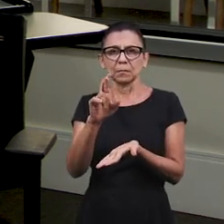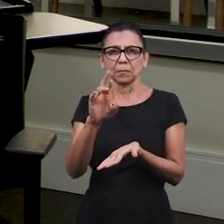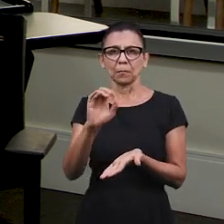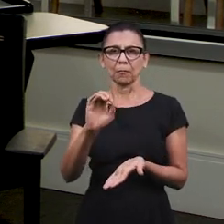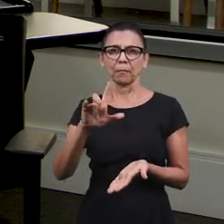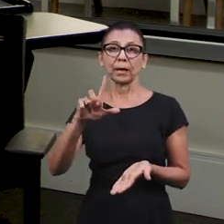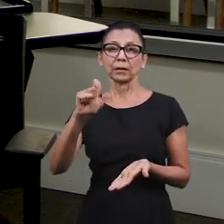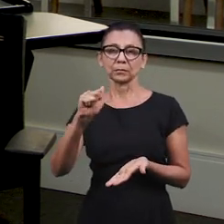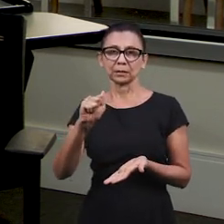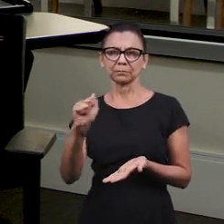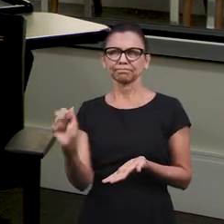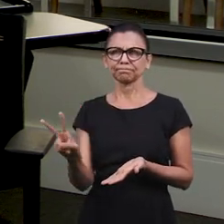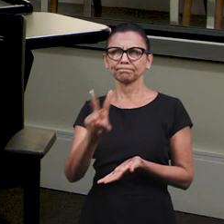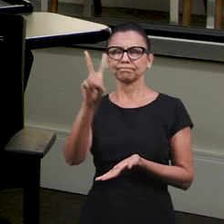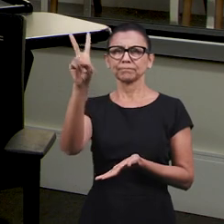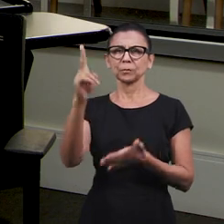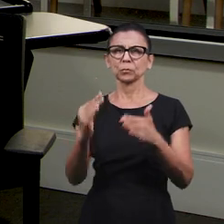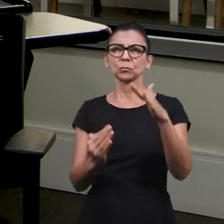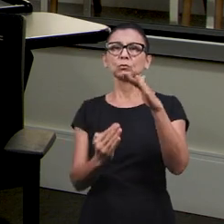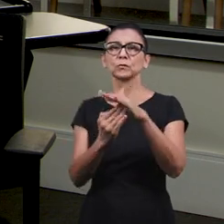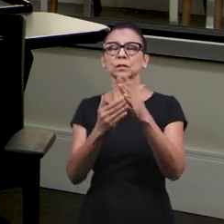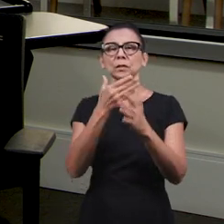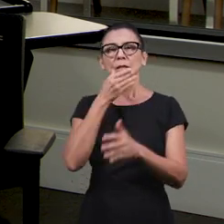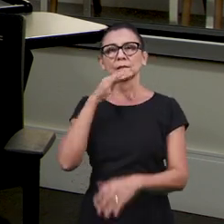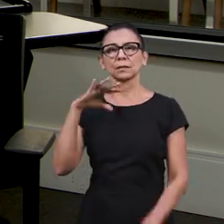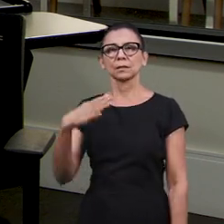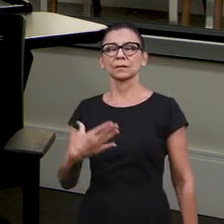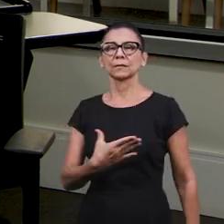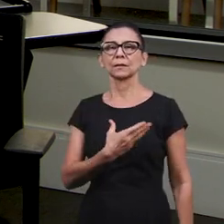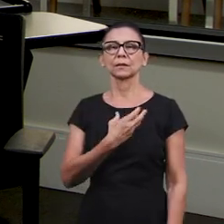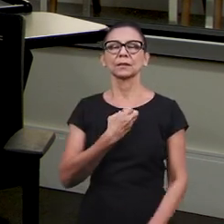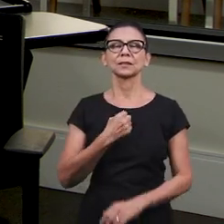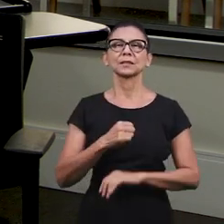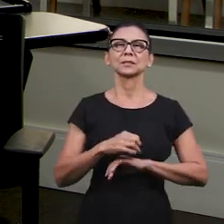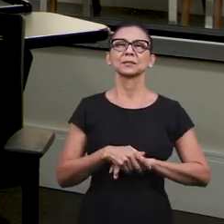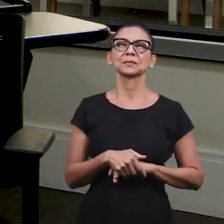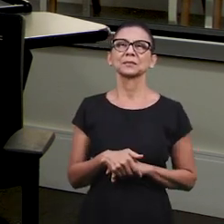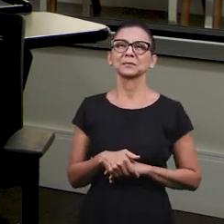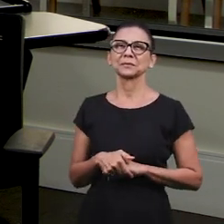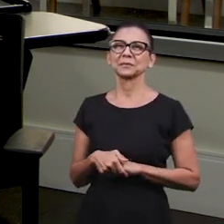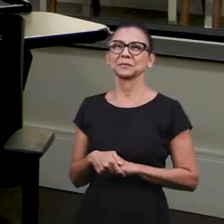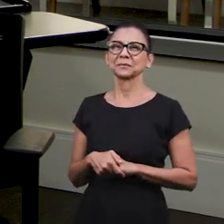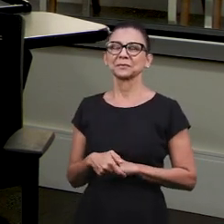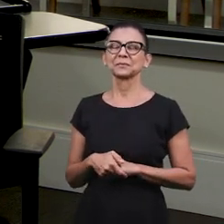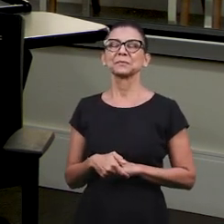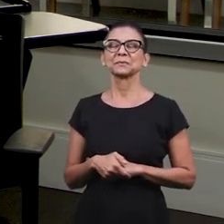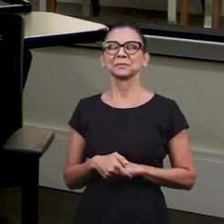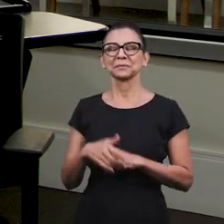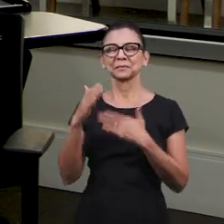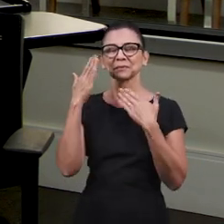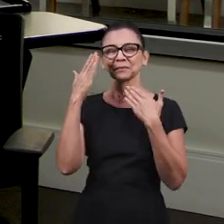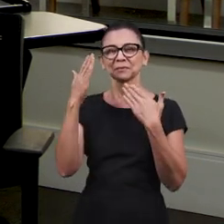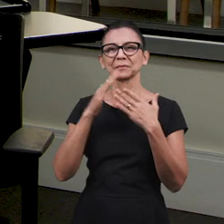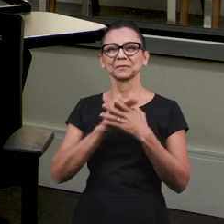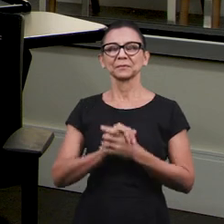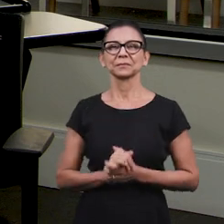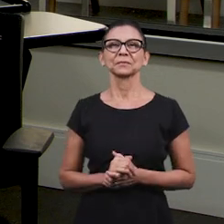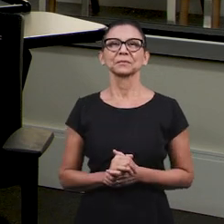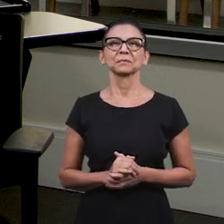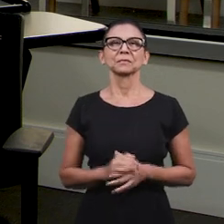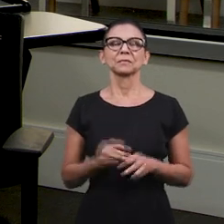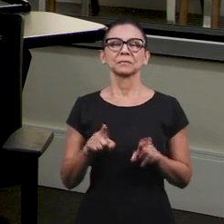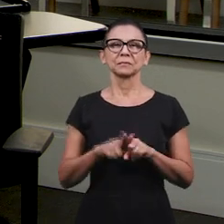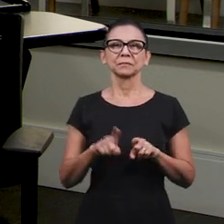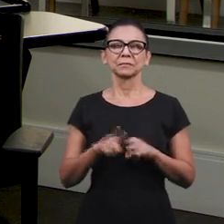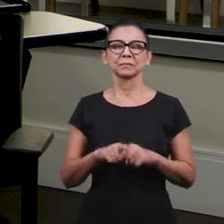suficiente Salvador. Que maravilha! Obrigado, João Miguel, por nos apresentar a sua família nesta resposta. Amém?